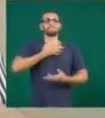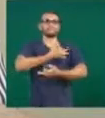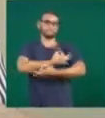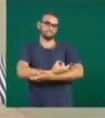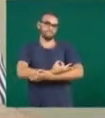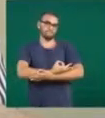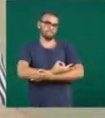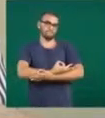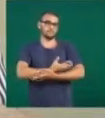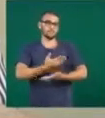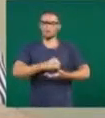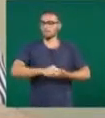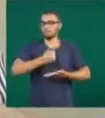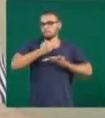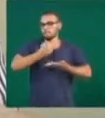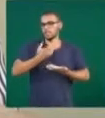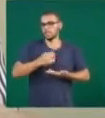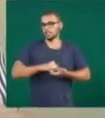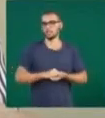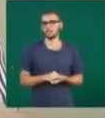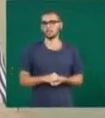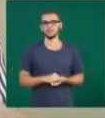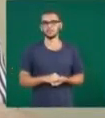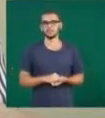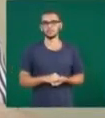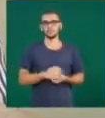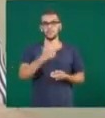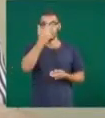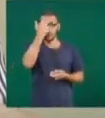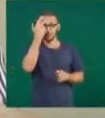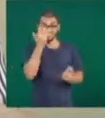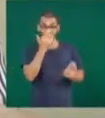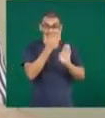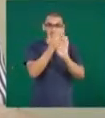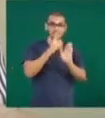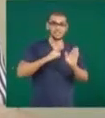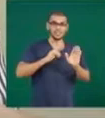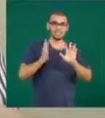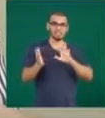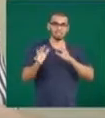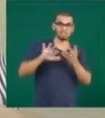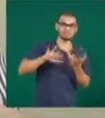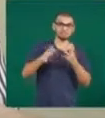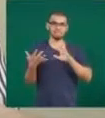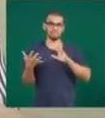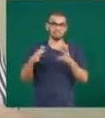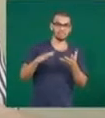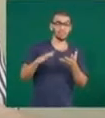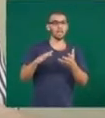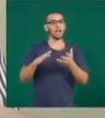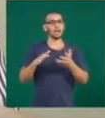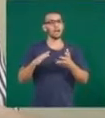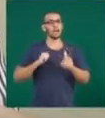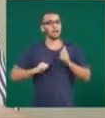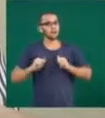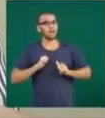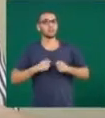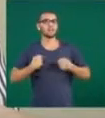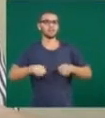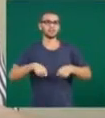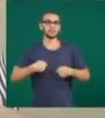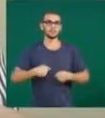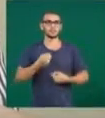Isso é uma coisa que é base para todo mundo. Quando existe o diagnóstico do transtorno mesmo de ansiedade, aí é necessário